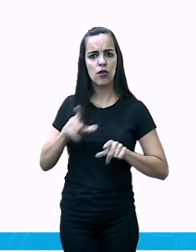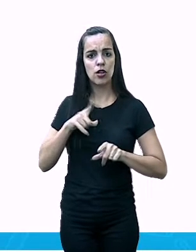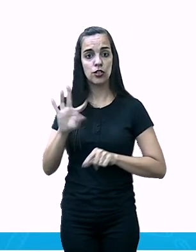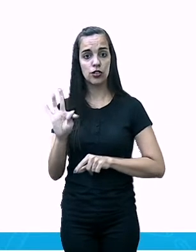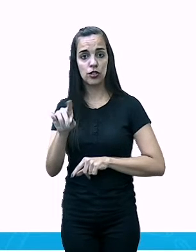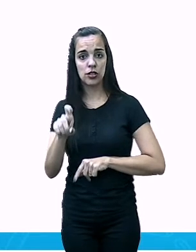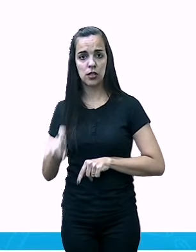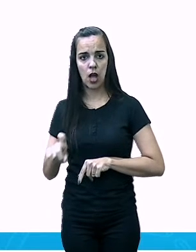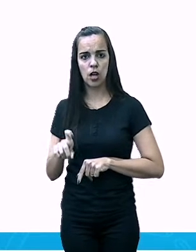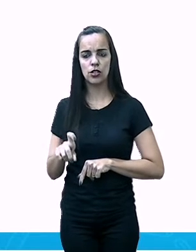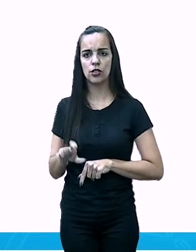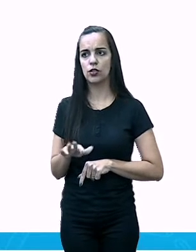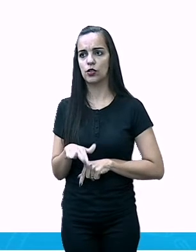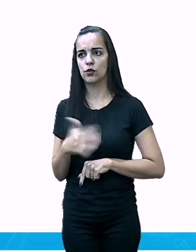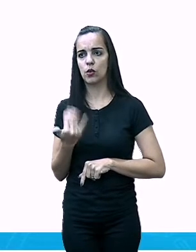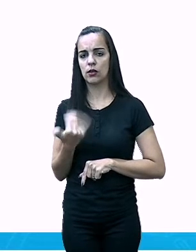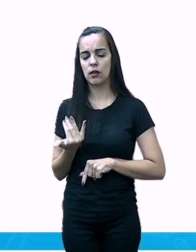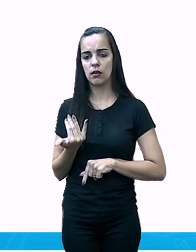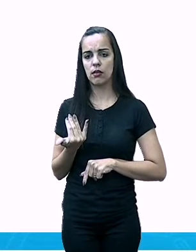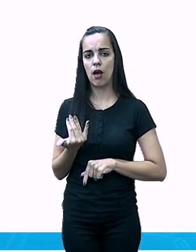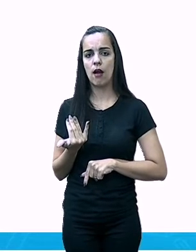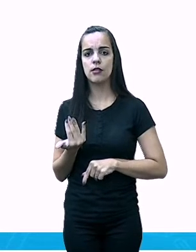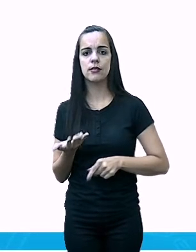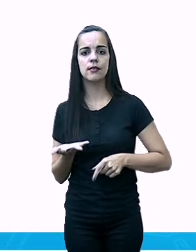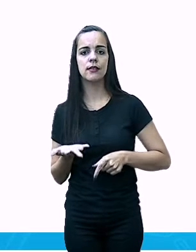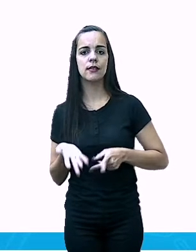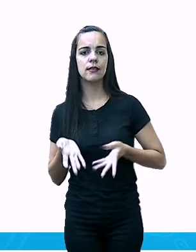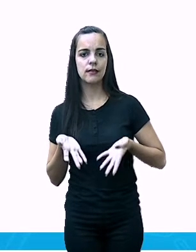Aqui, ó. Opa, perdão.